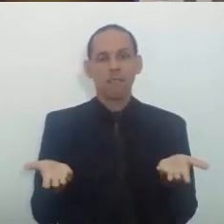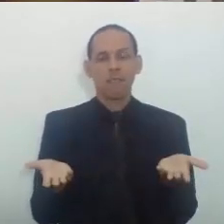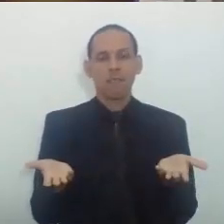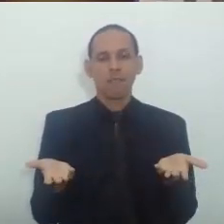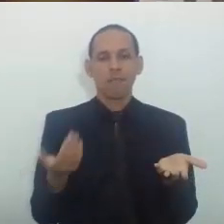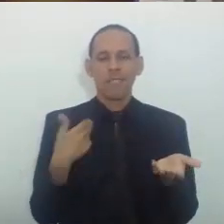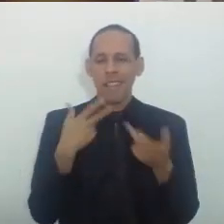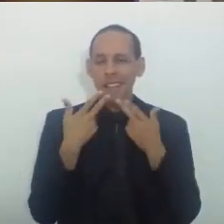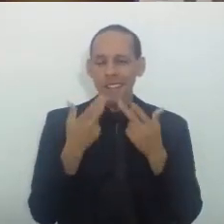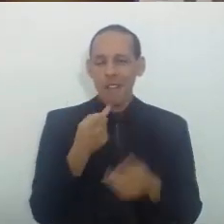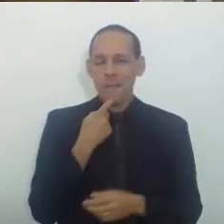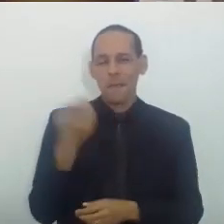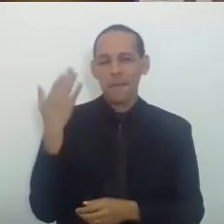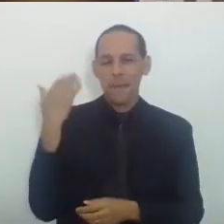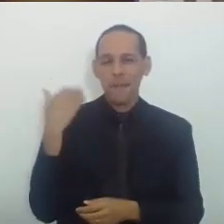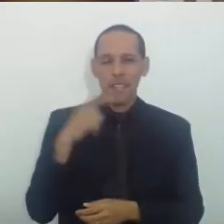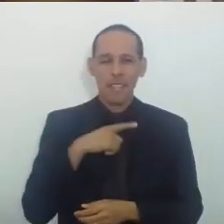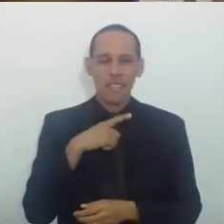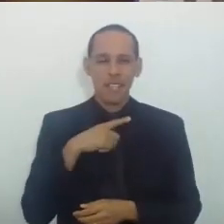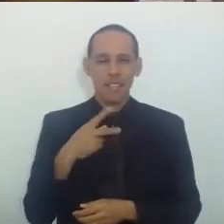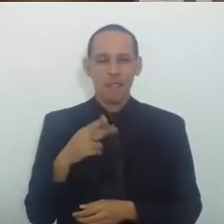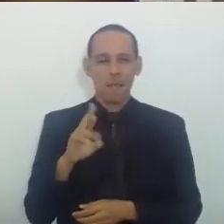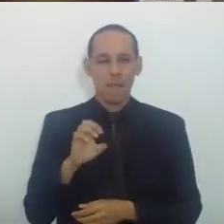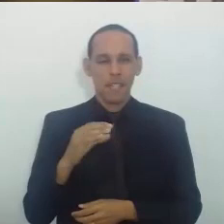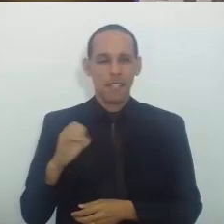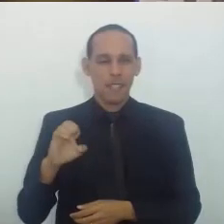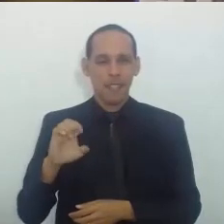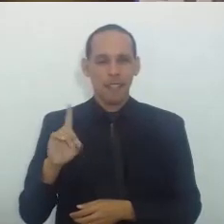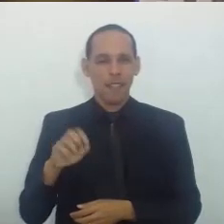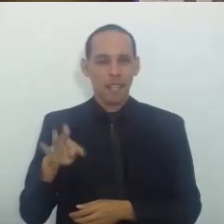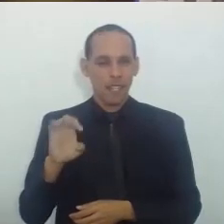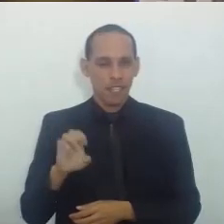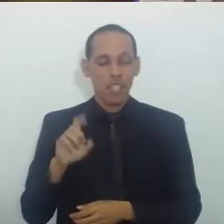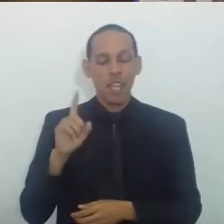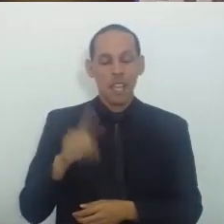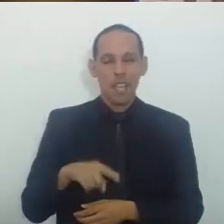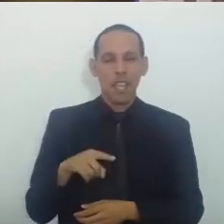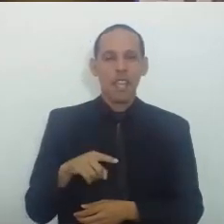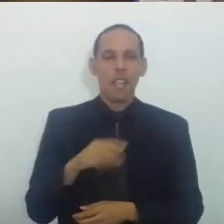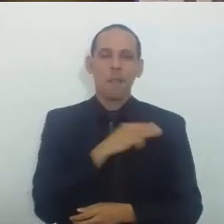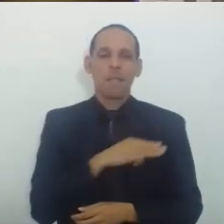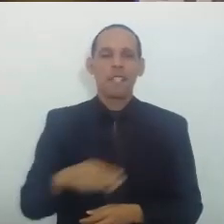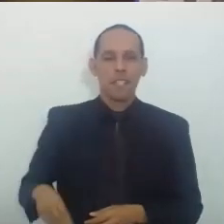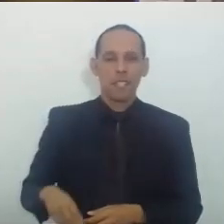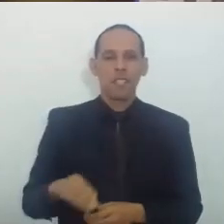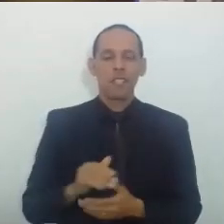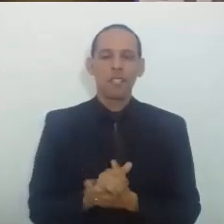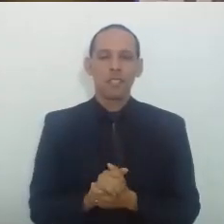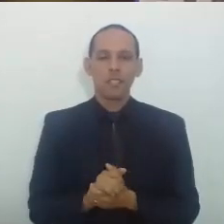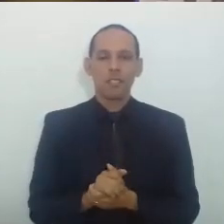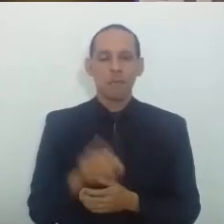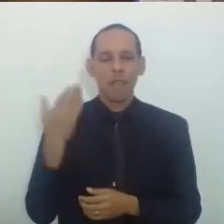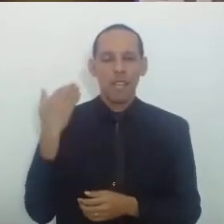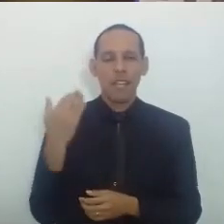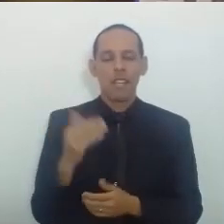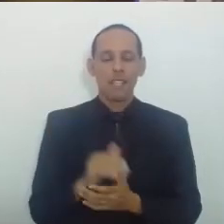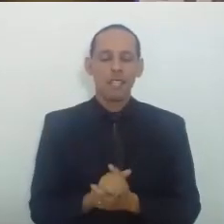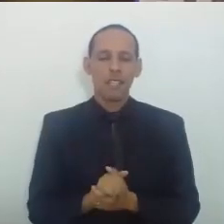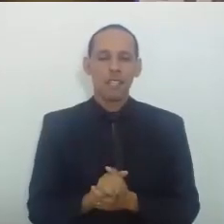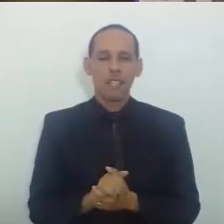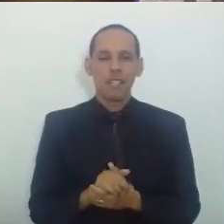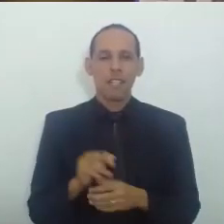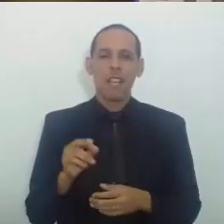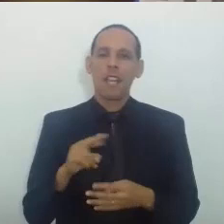eu cito aqui um precedente A relatoria do ministro Euriza Vasco, saudoso E curso extraordinário do